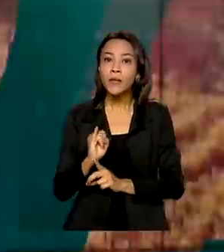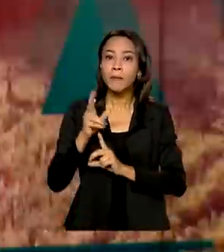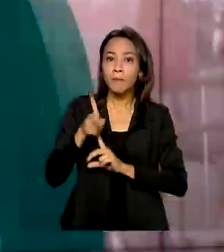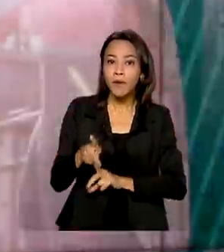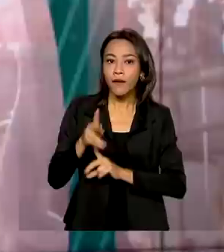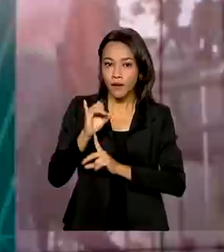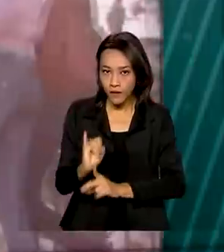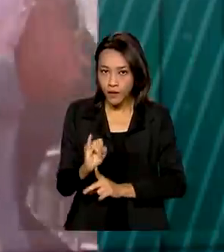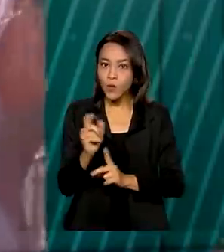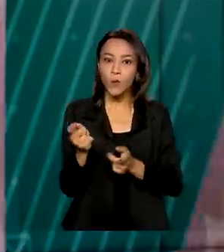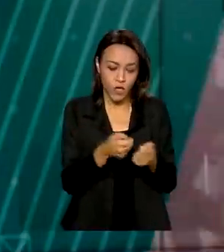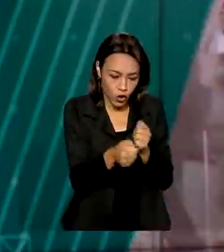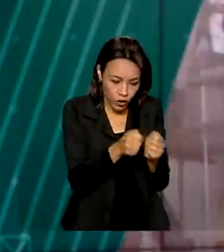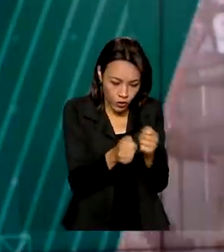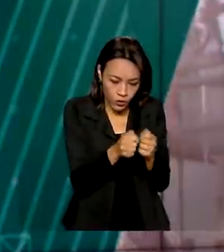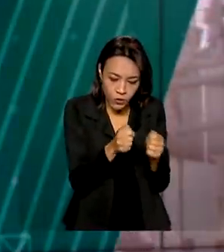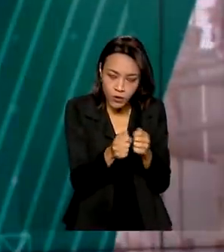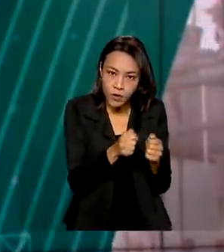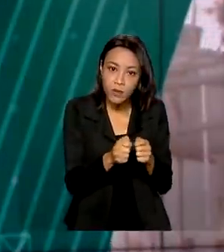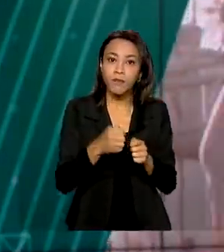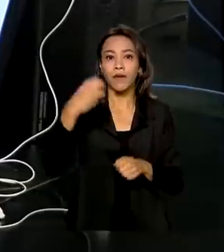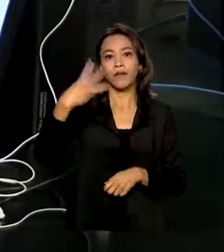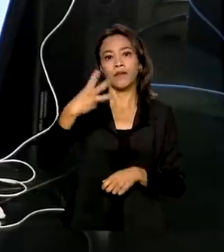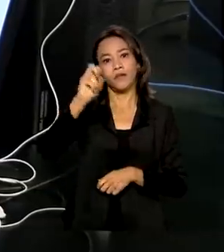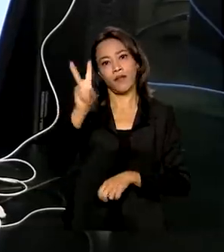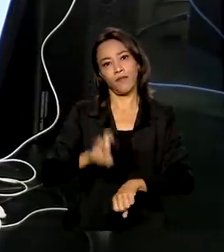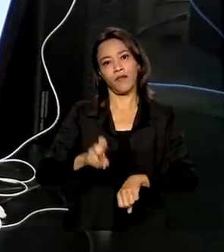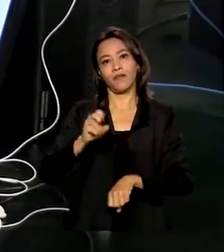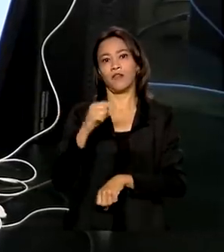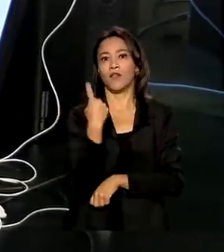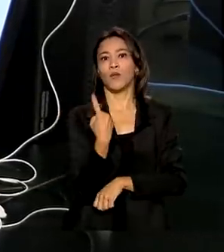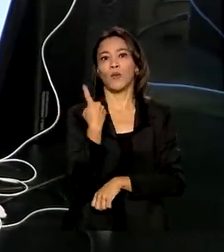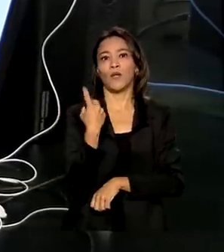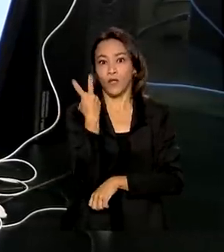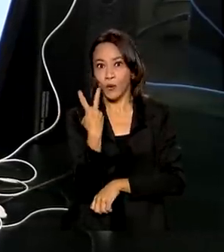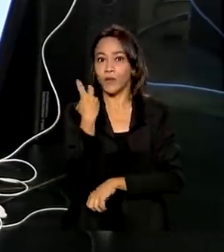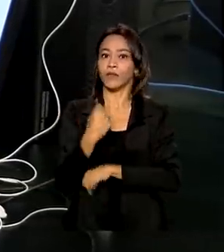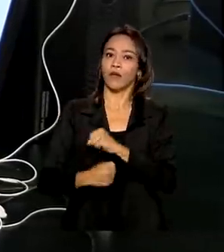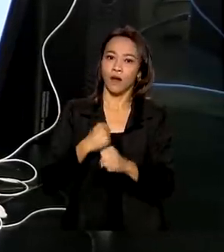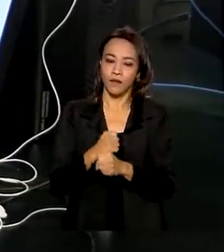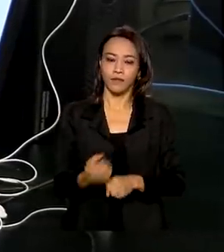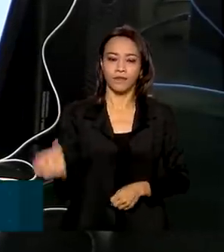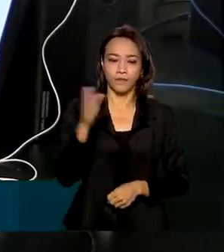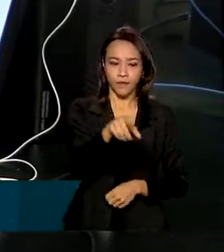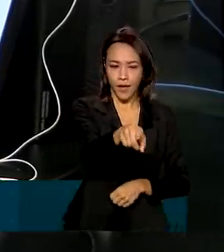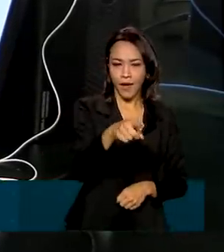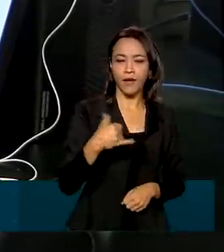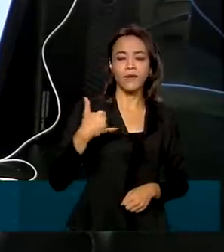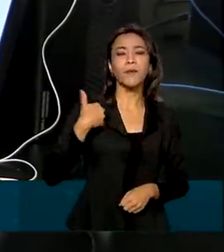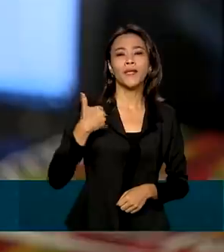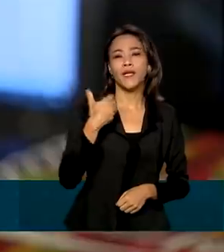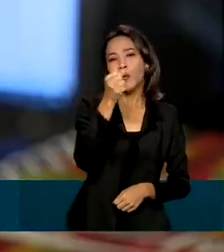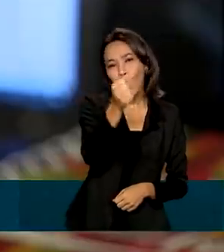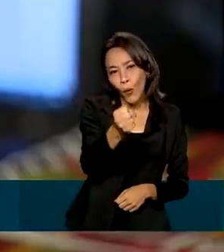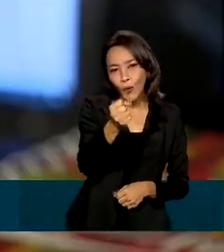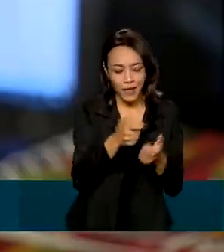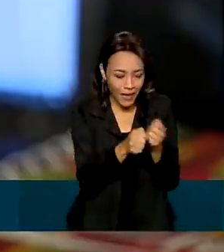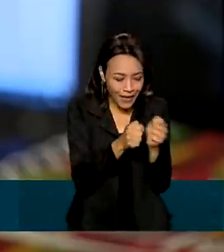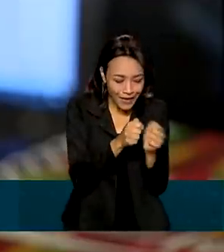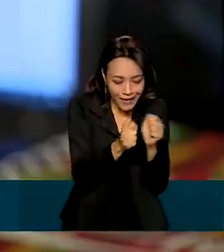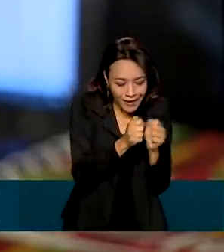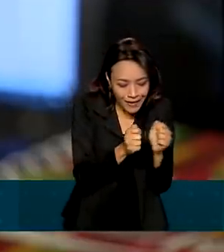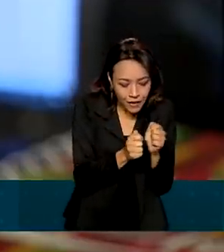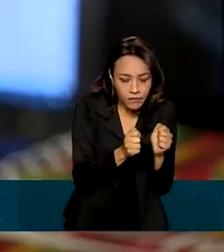acessórios pela terceira vez em dois anos. O que começou como diversão aos oito anos de idade, virou